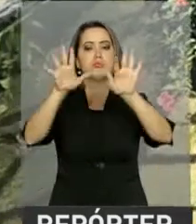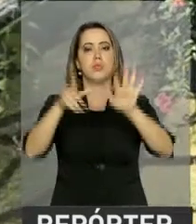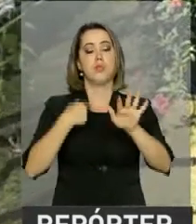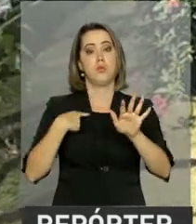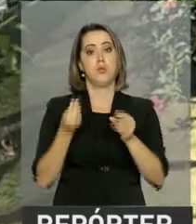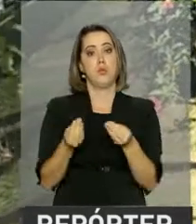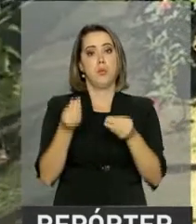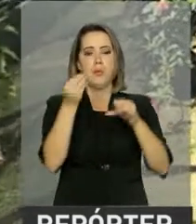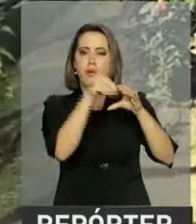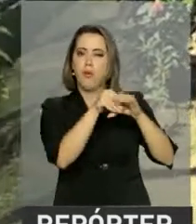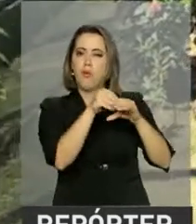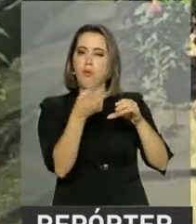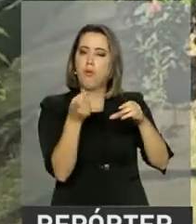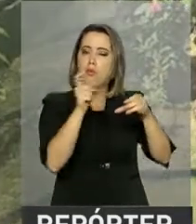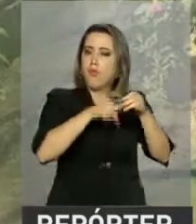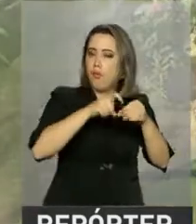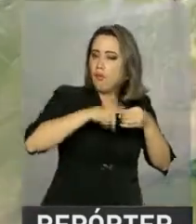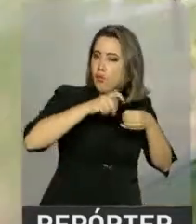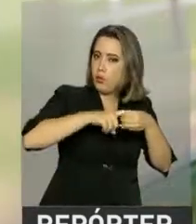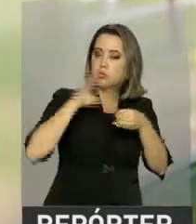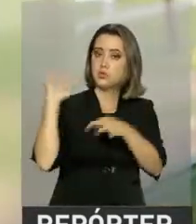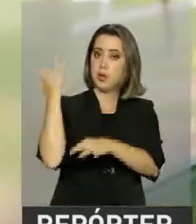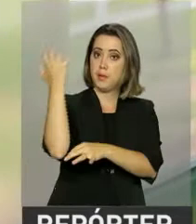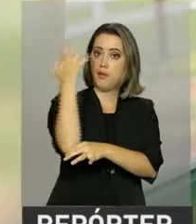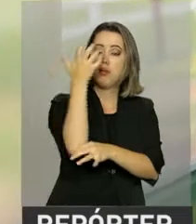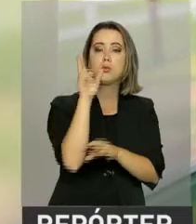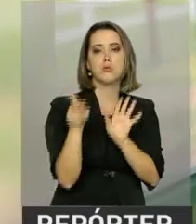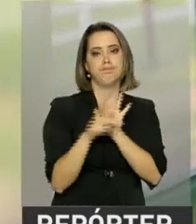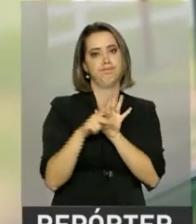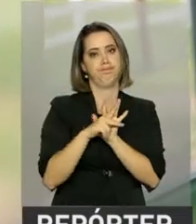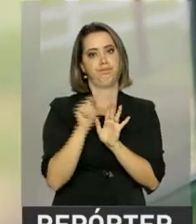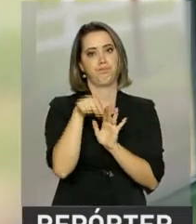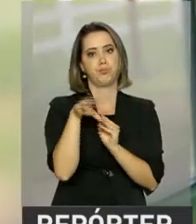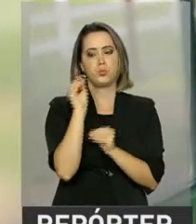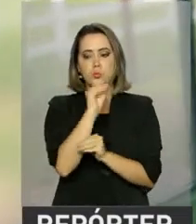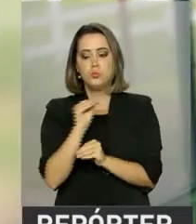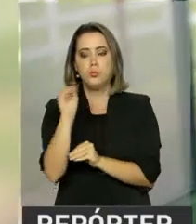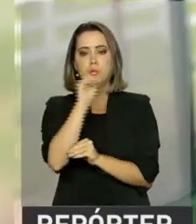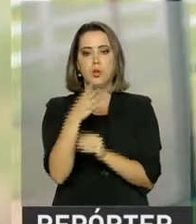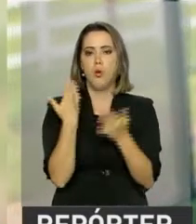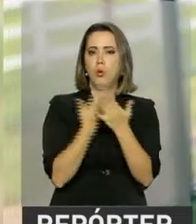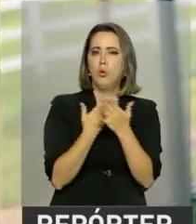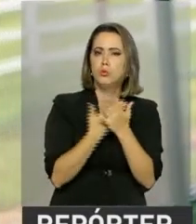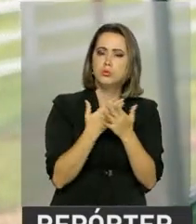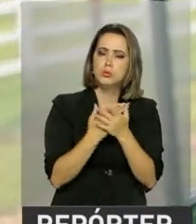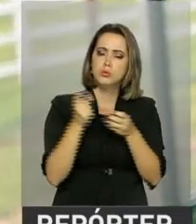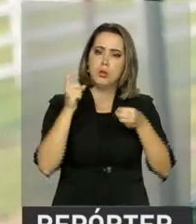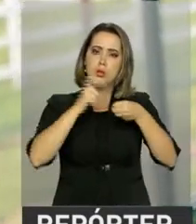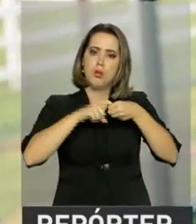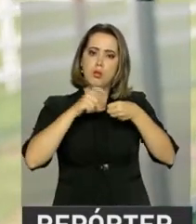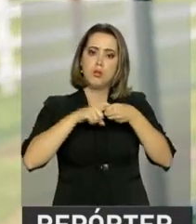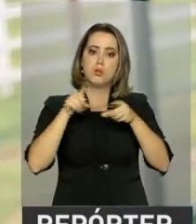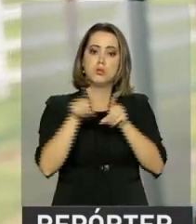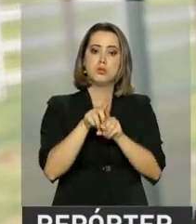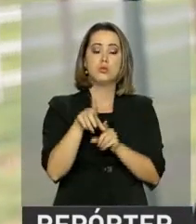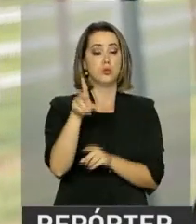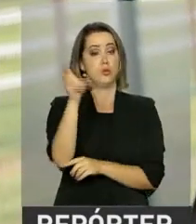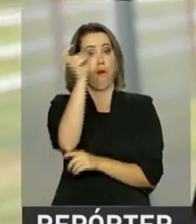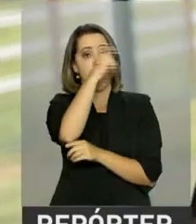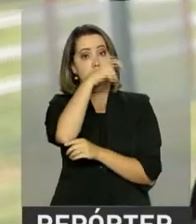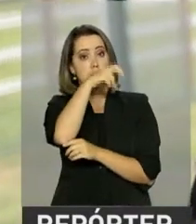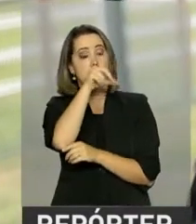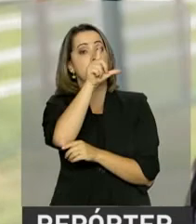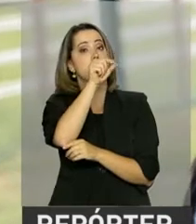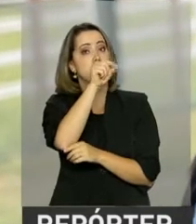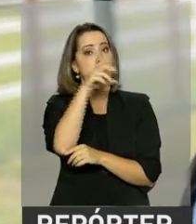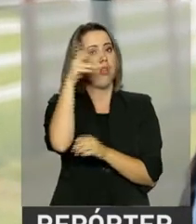espécie na natureza. No esforço para a conservação, o estudo foi voltado para a maracanã verdadeira, já que